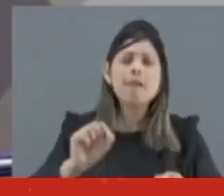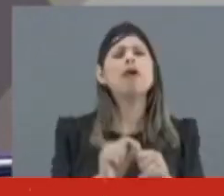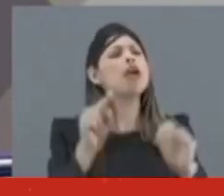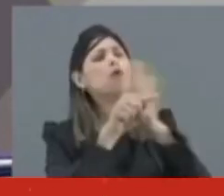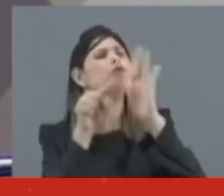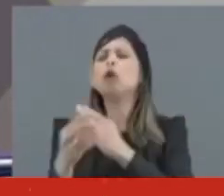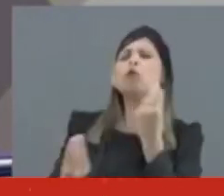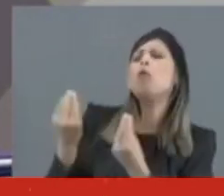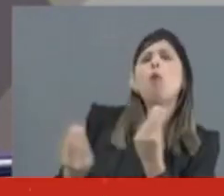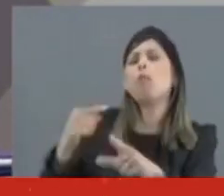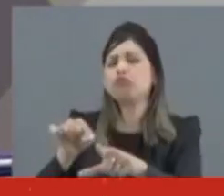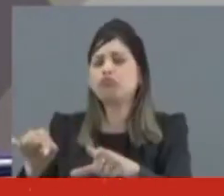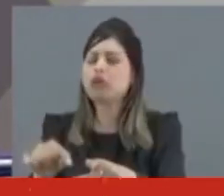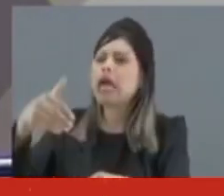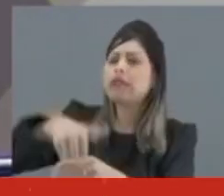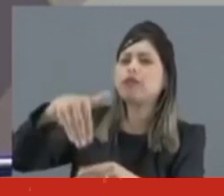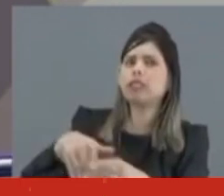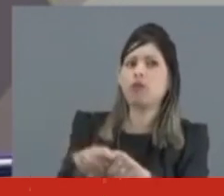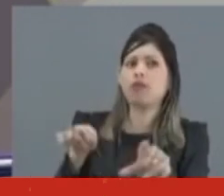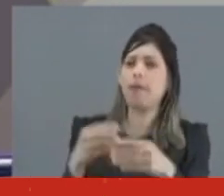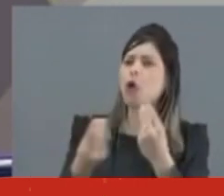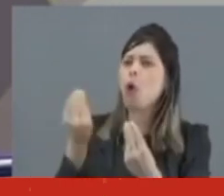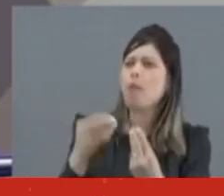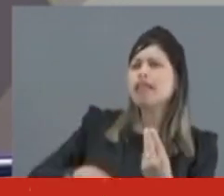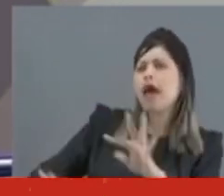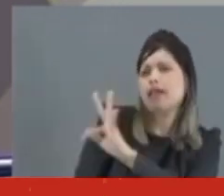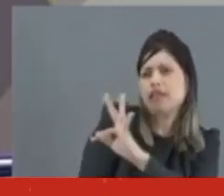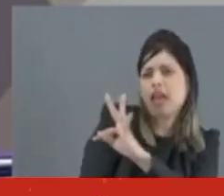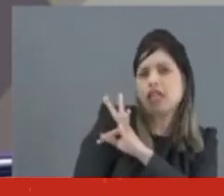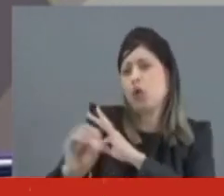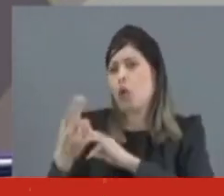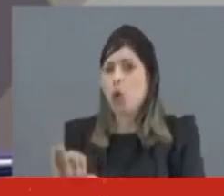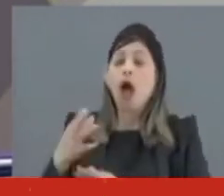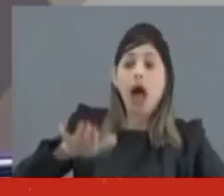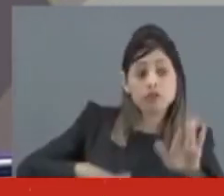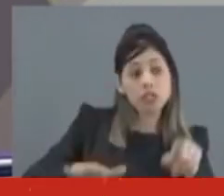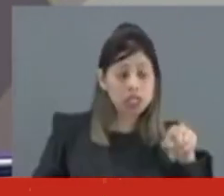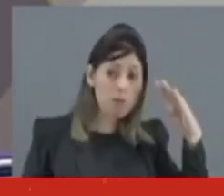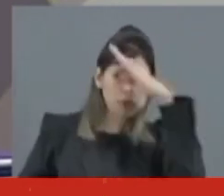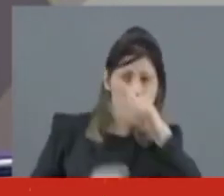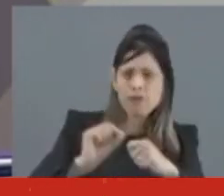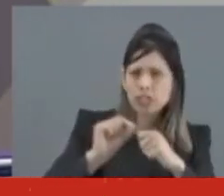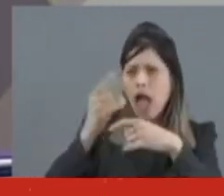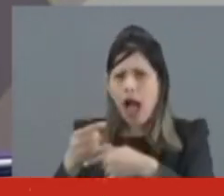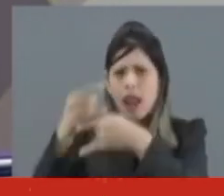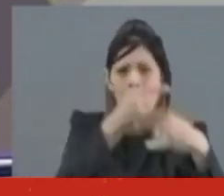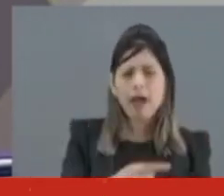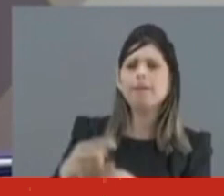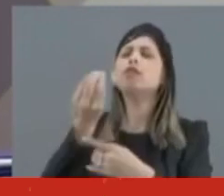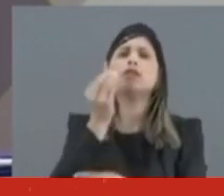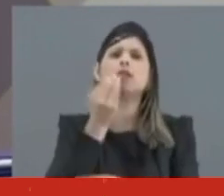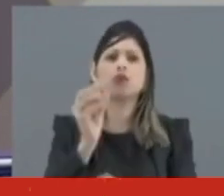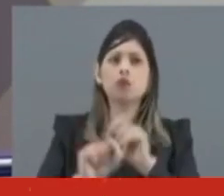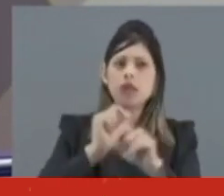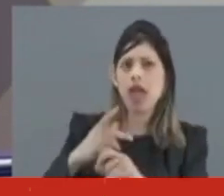ocasiões em que sequer apresentava fundamento técnico ou fático concreto. Em uma das lives, Bolsonaro vazou o teor de um processo sigiloso em que apurava